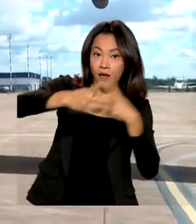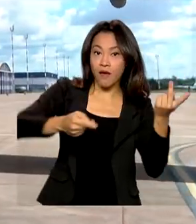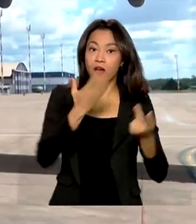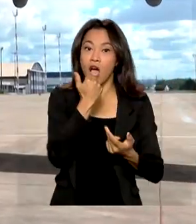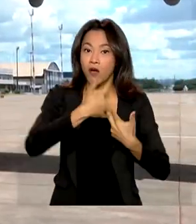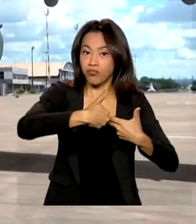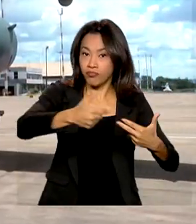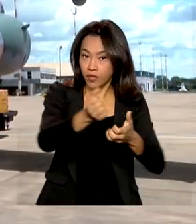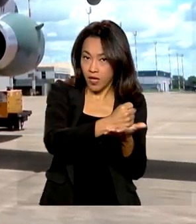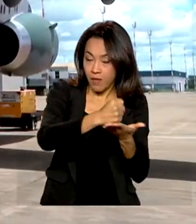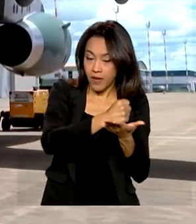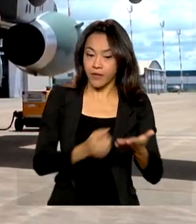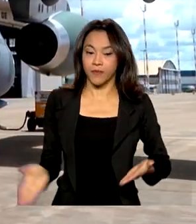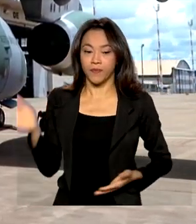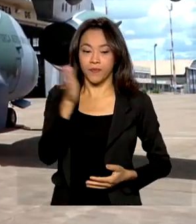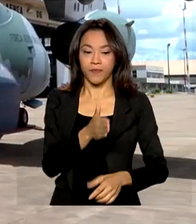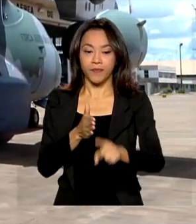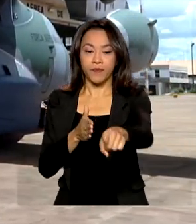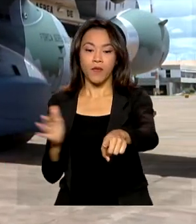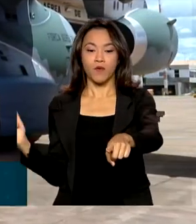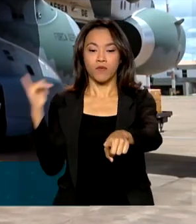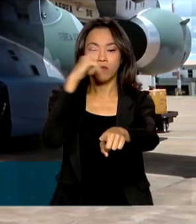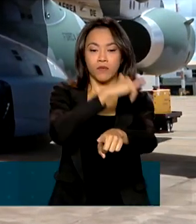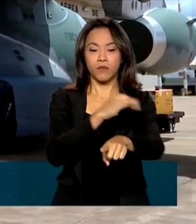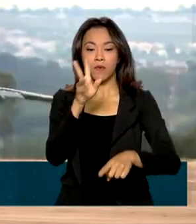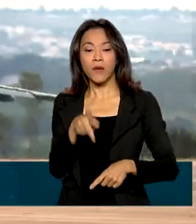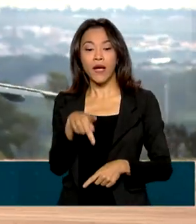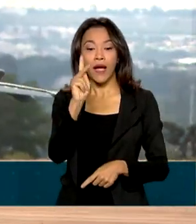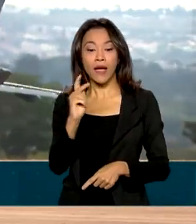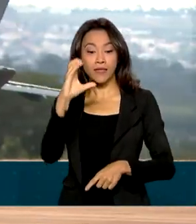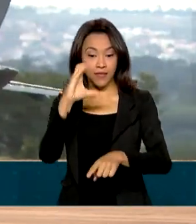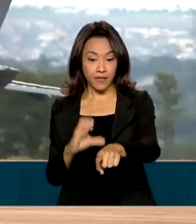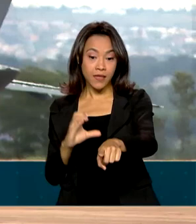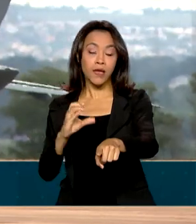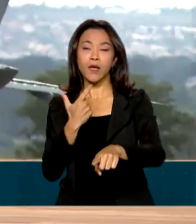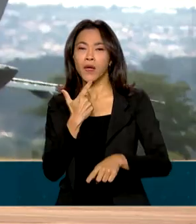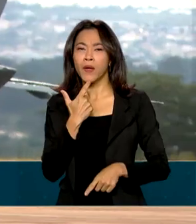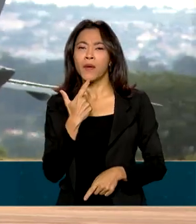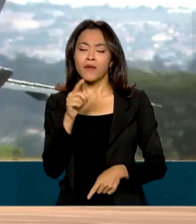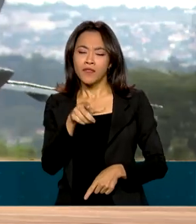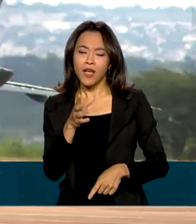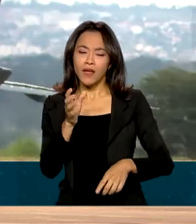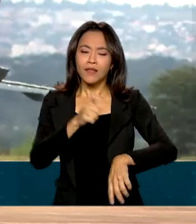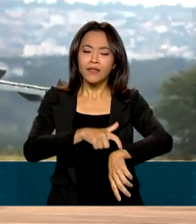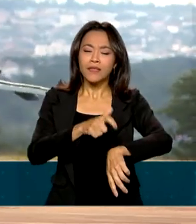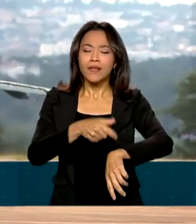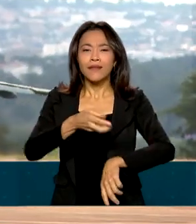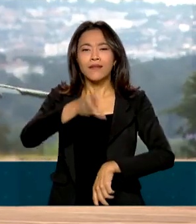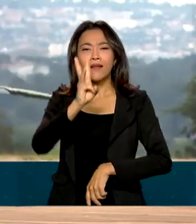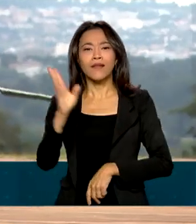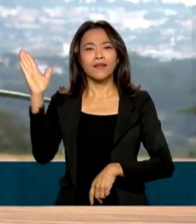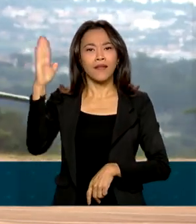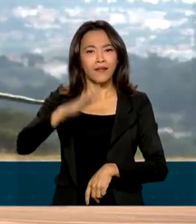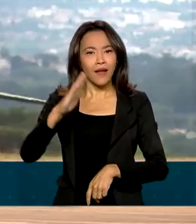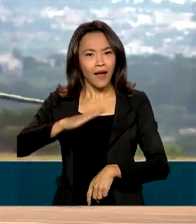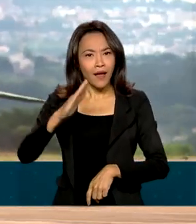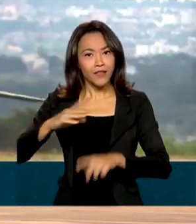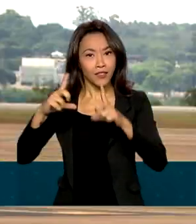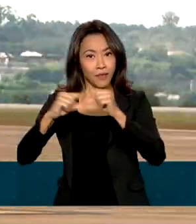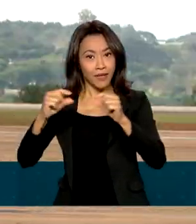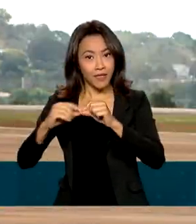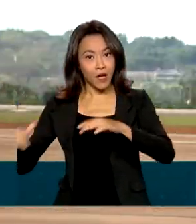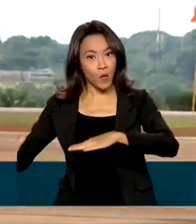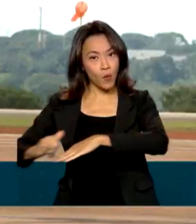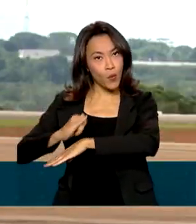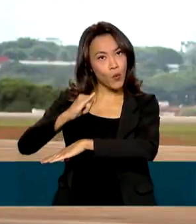O KC-390 Millennium da FAB decolou pouco depois das 3 horas da tarde da base aérea de Brasília